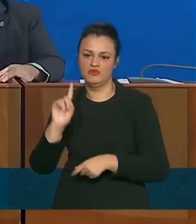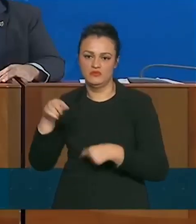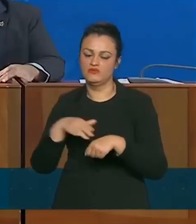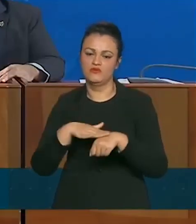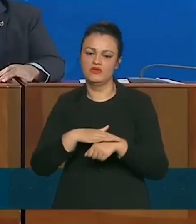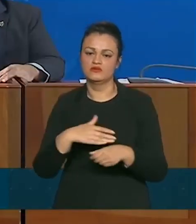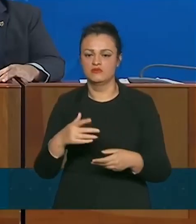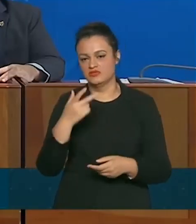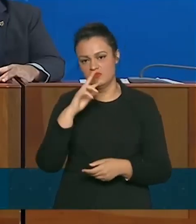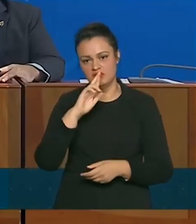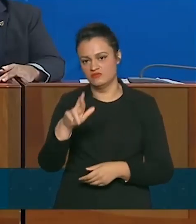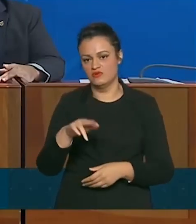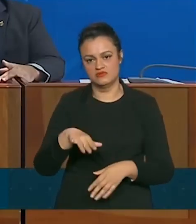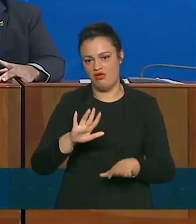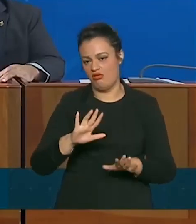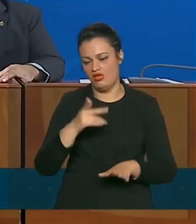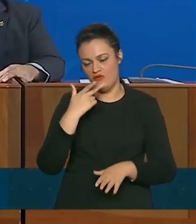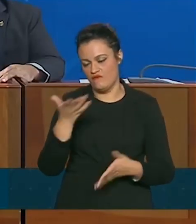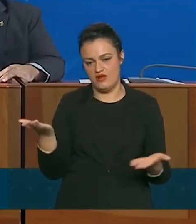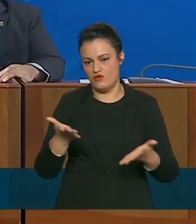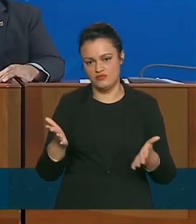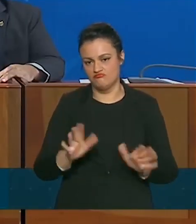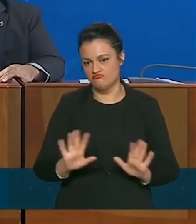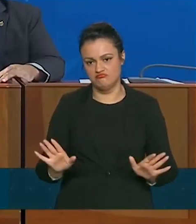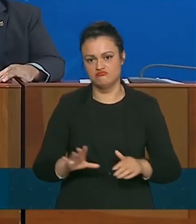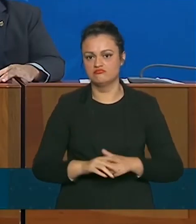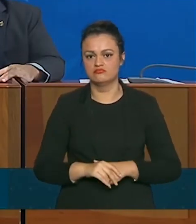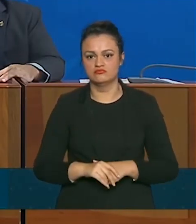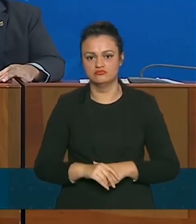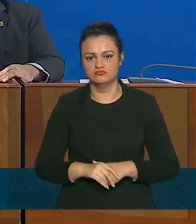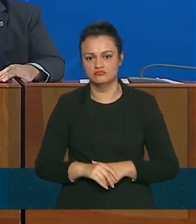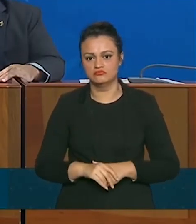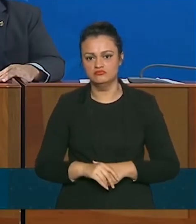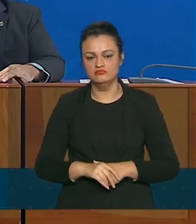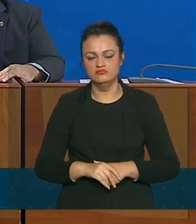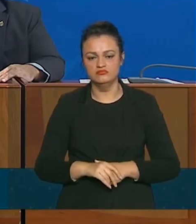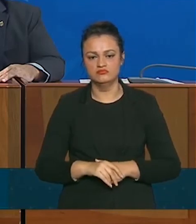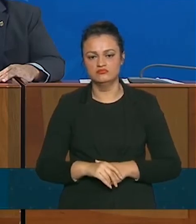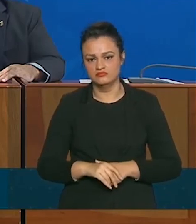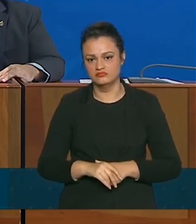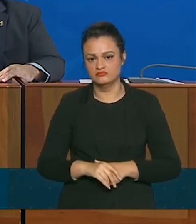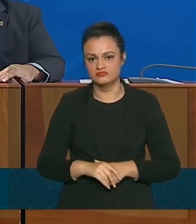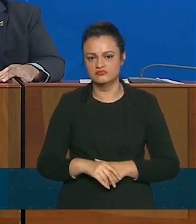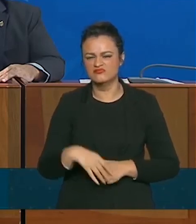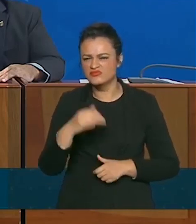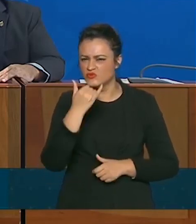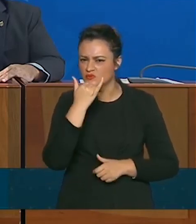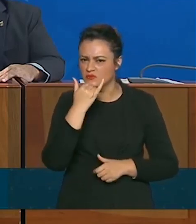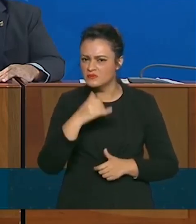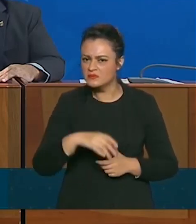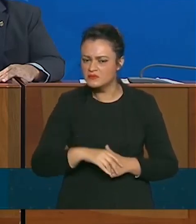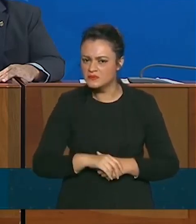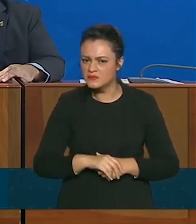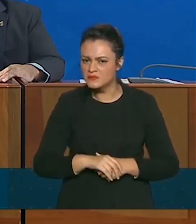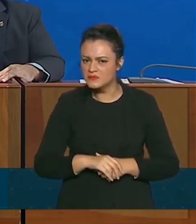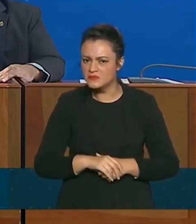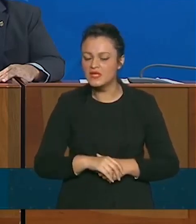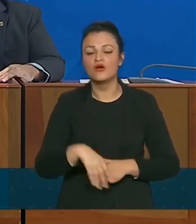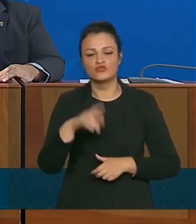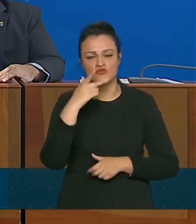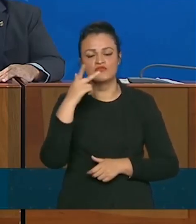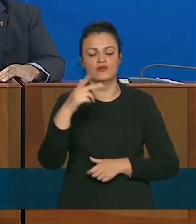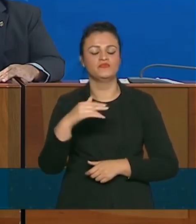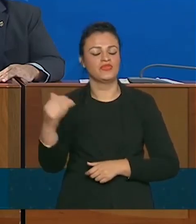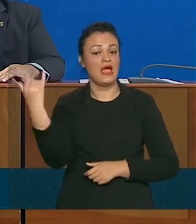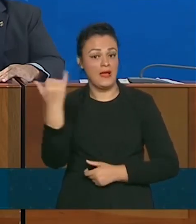Só deixa eu cumprimentar, uma coisa. Como o senhor disse que é... Desculpa. Como o senhor disse que é importante